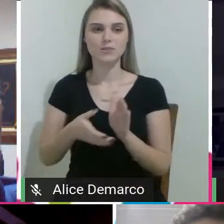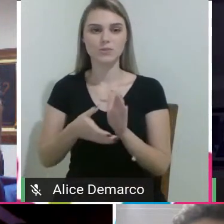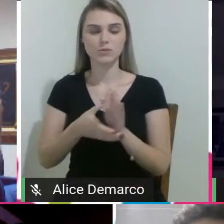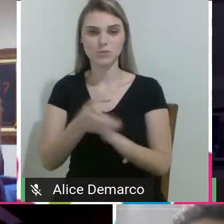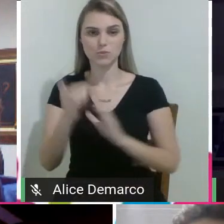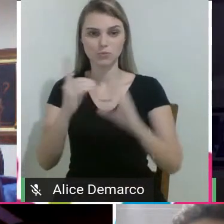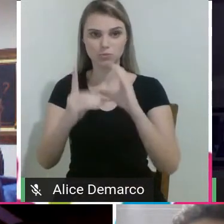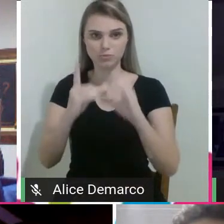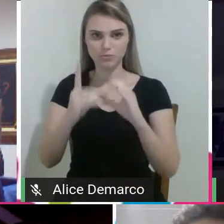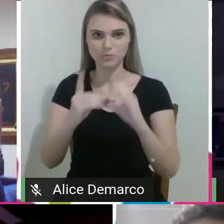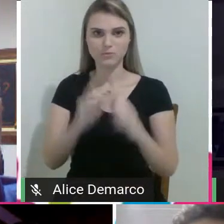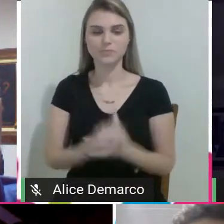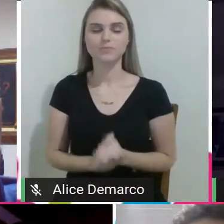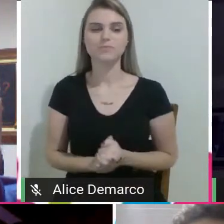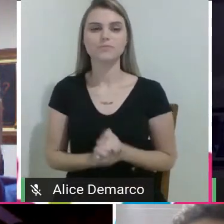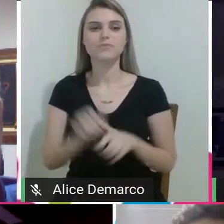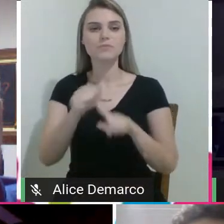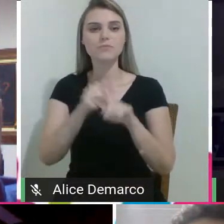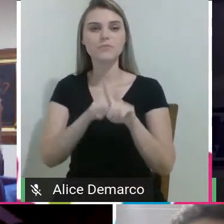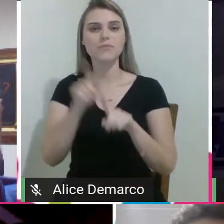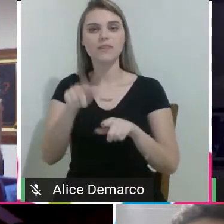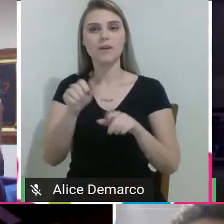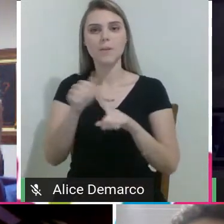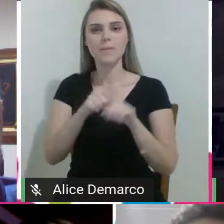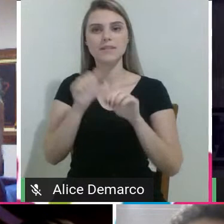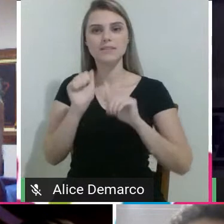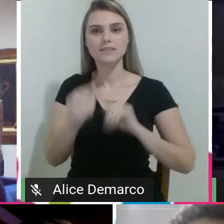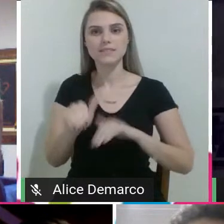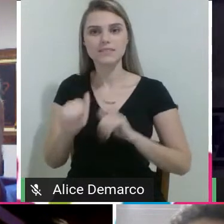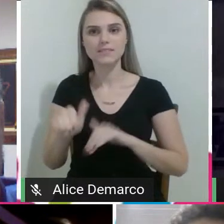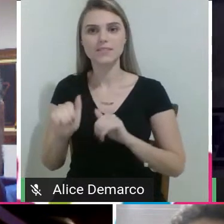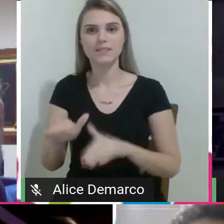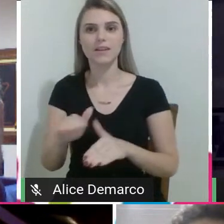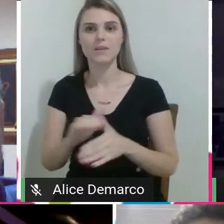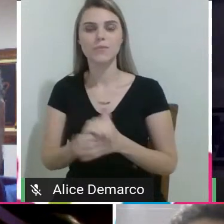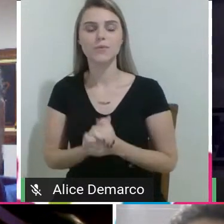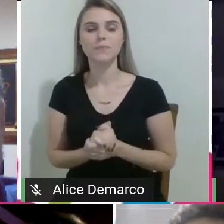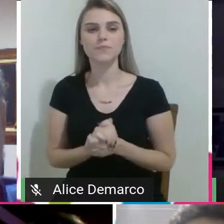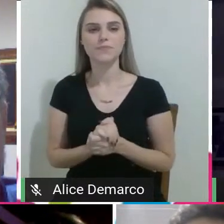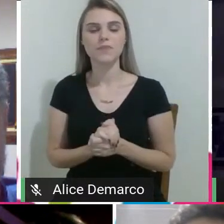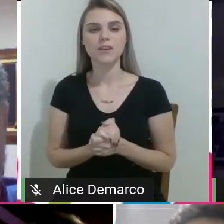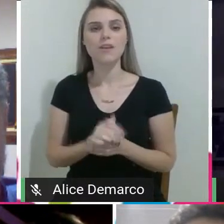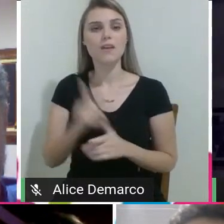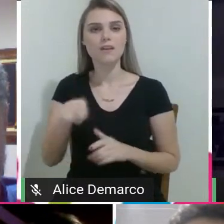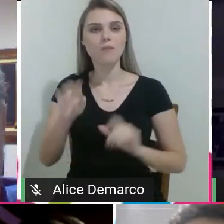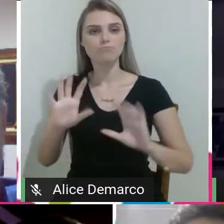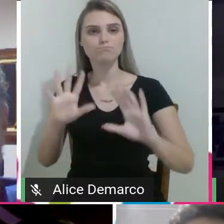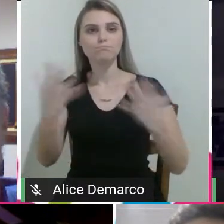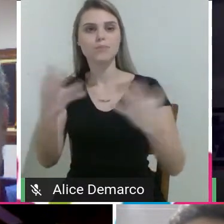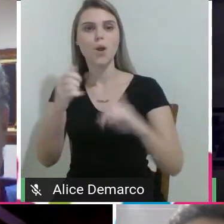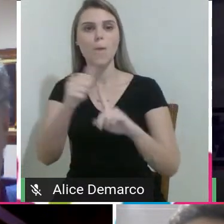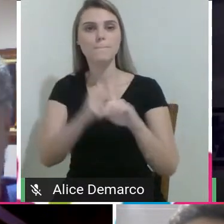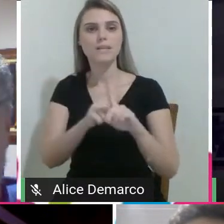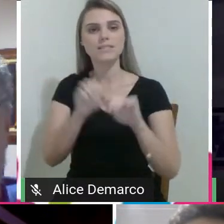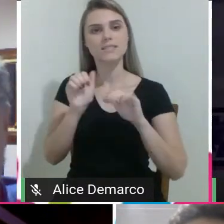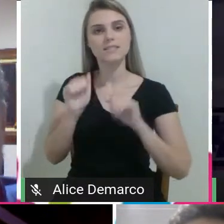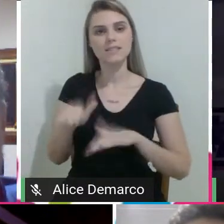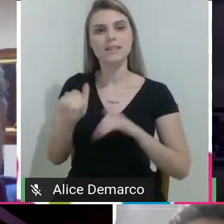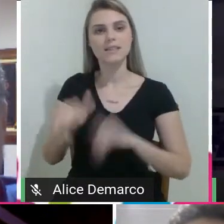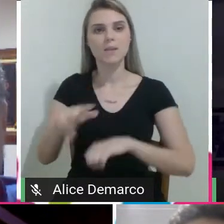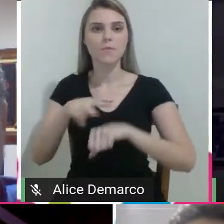mês de setembro, e no mês de setembro é comemorado o mês setembro verde,